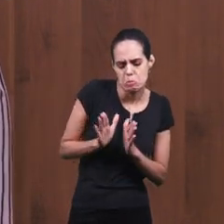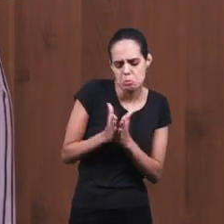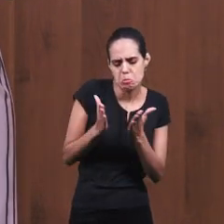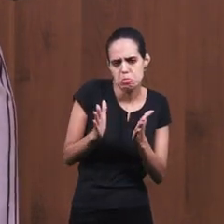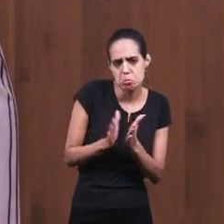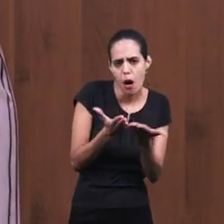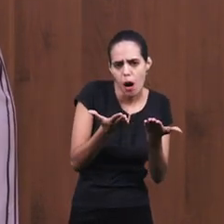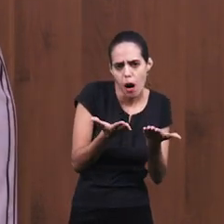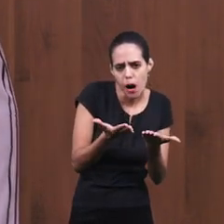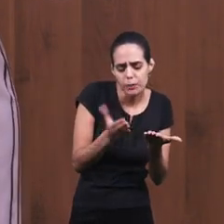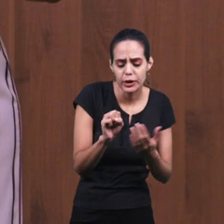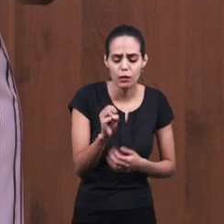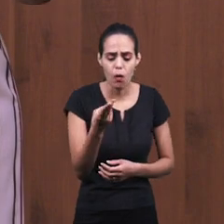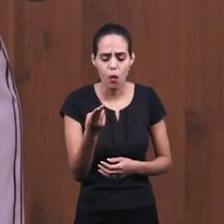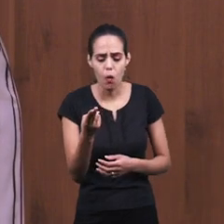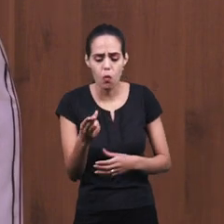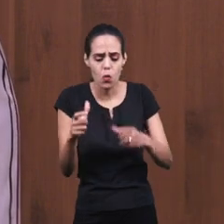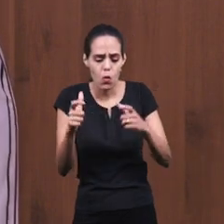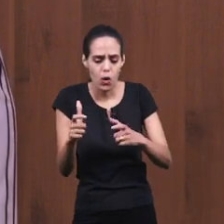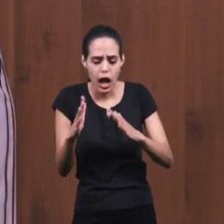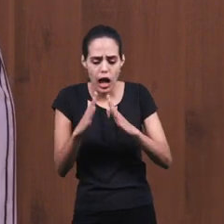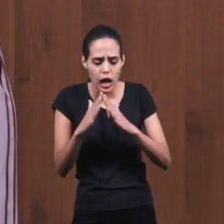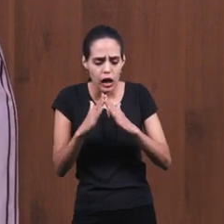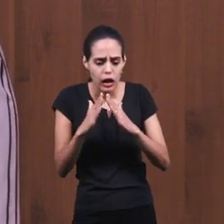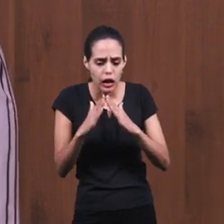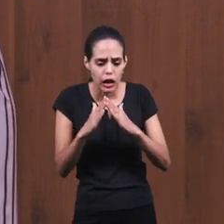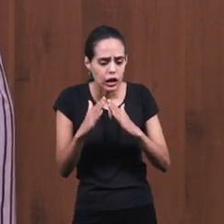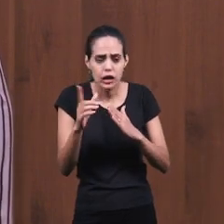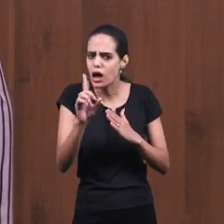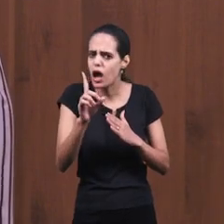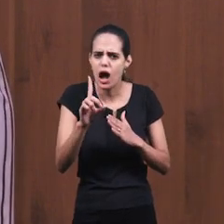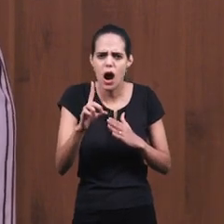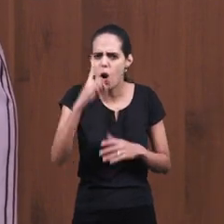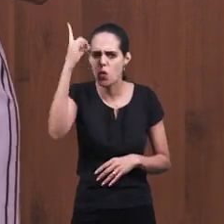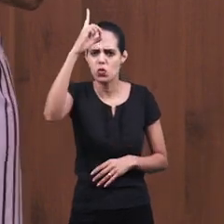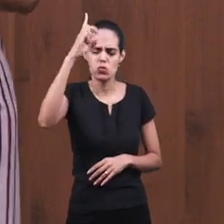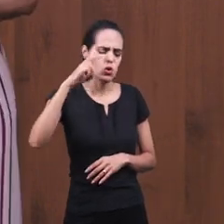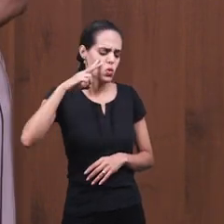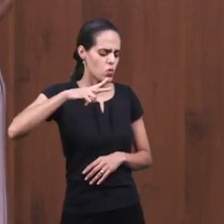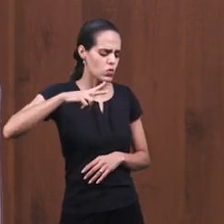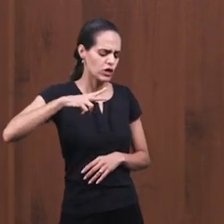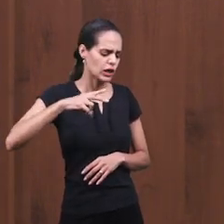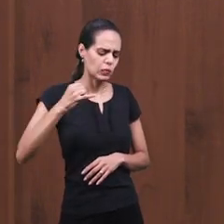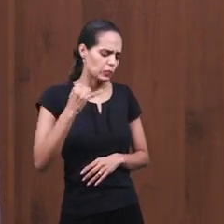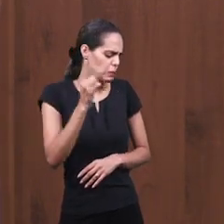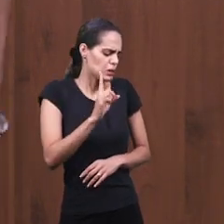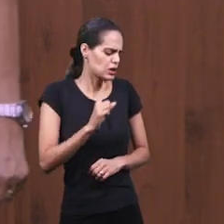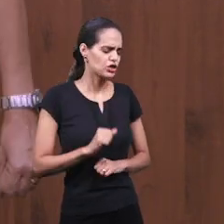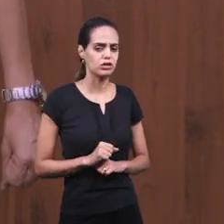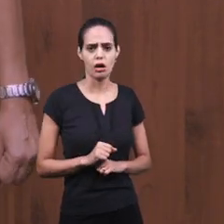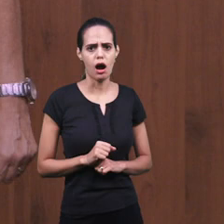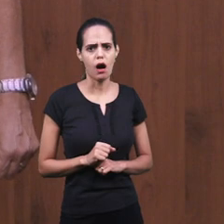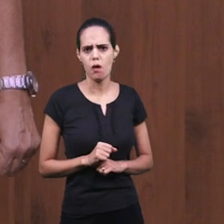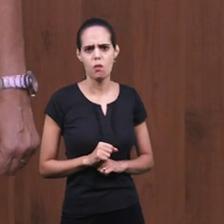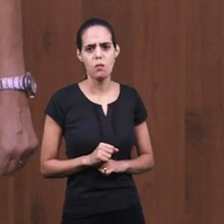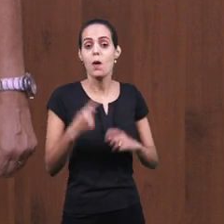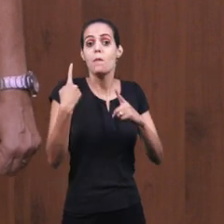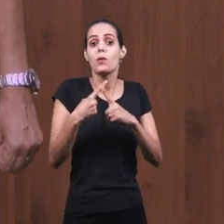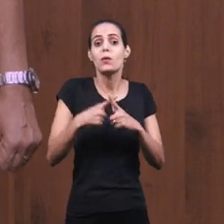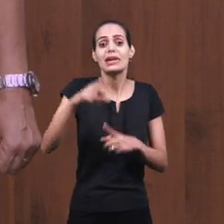moramos Nada disso importa Sabe por quê? Porque Deus nos